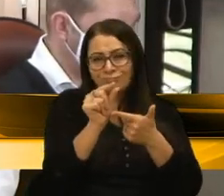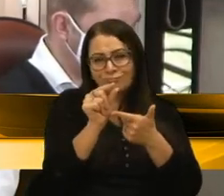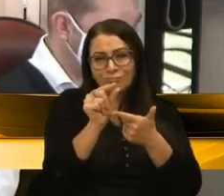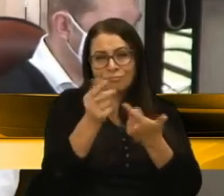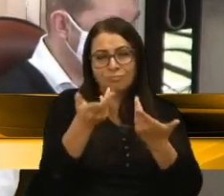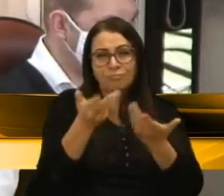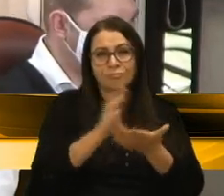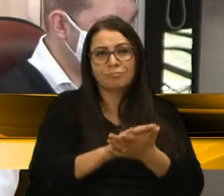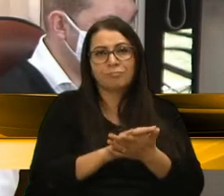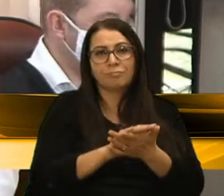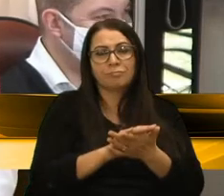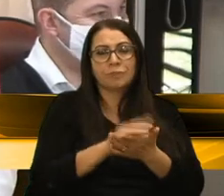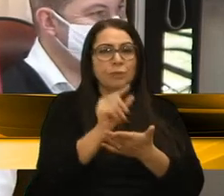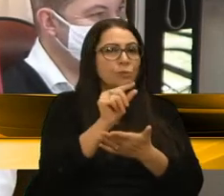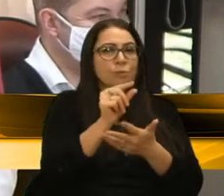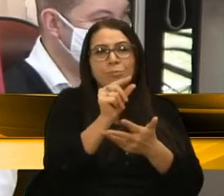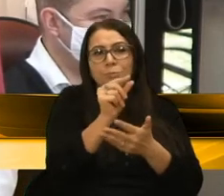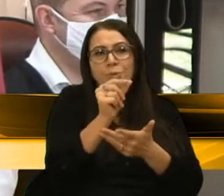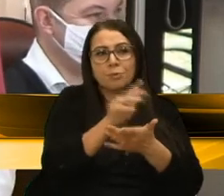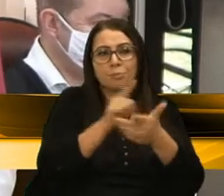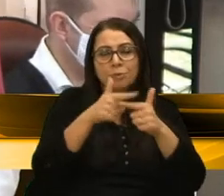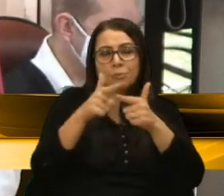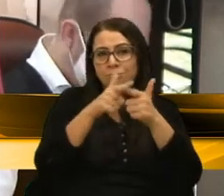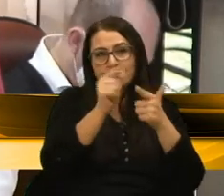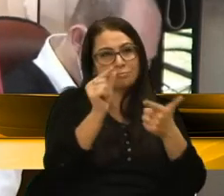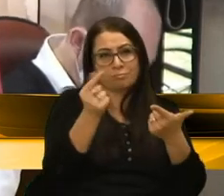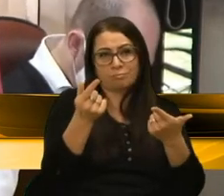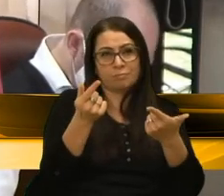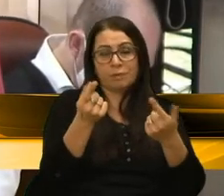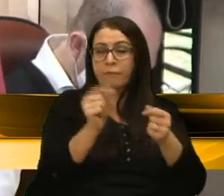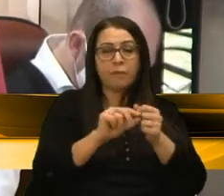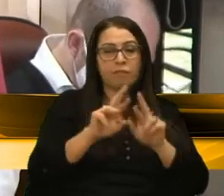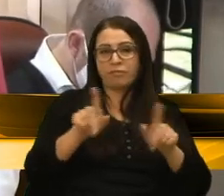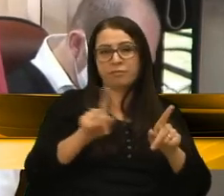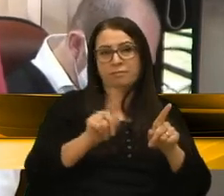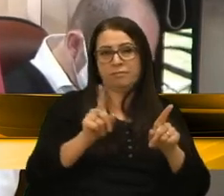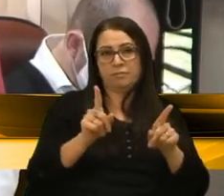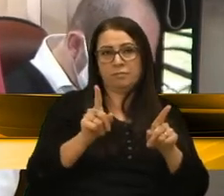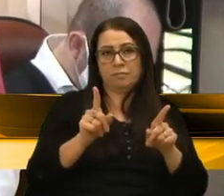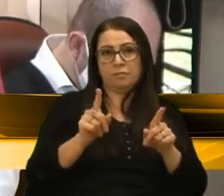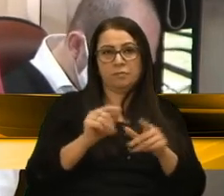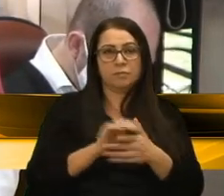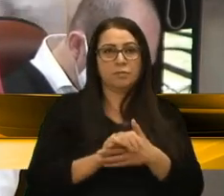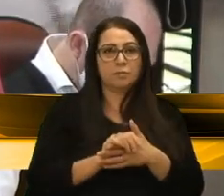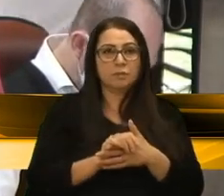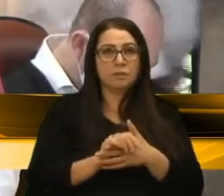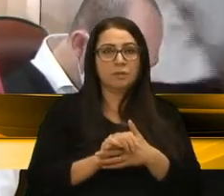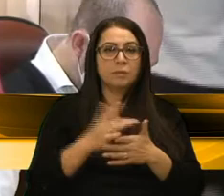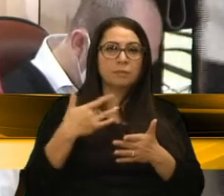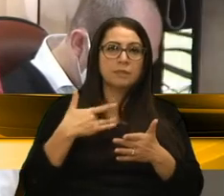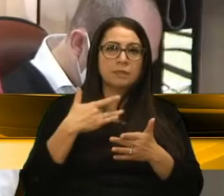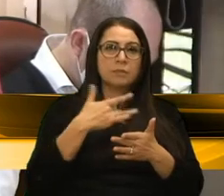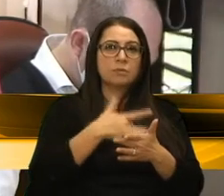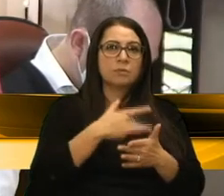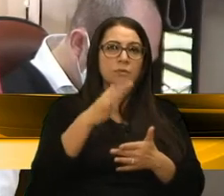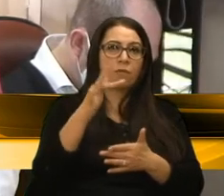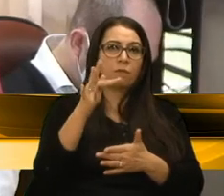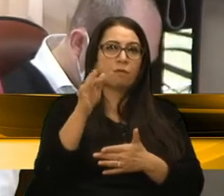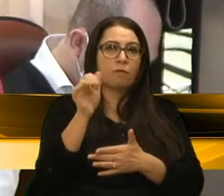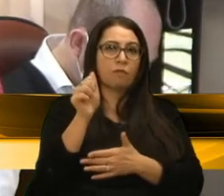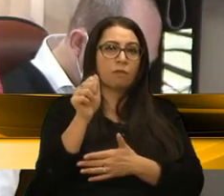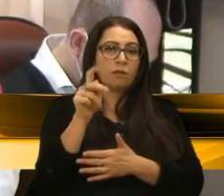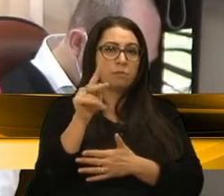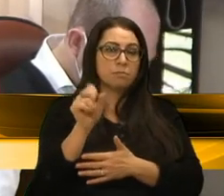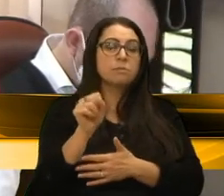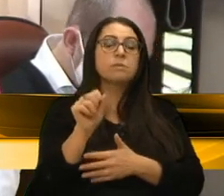uma gota no oceano. Não faz diferença para a saúde do FAPS, mas faz diferença